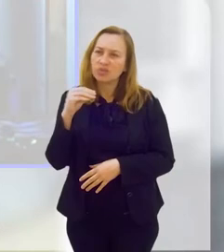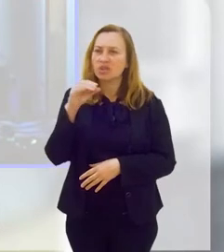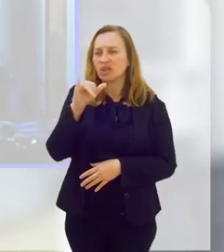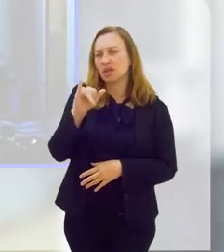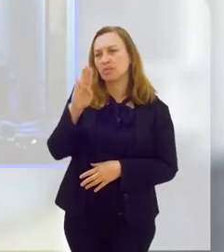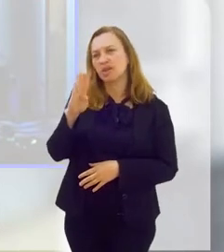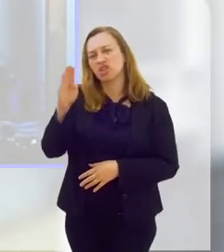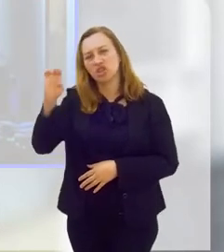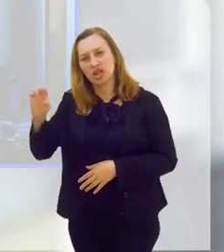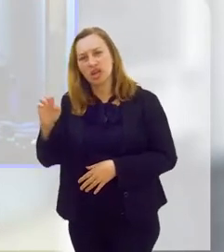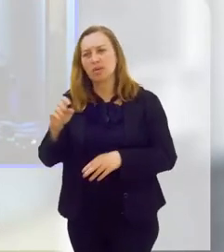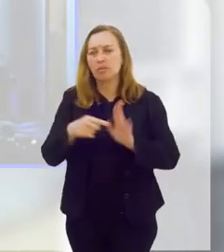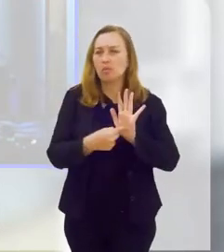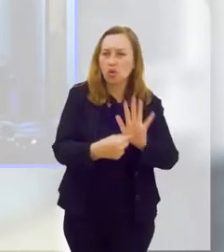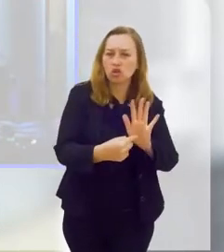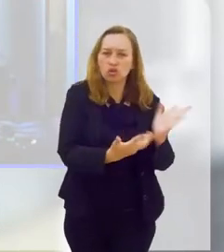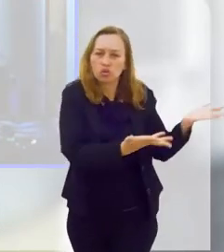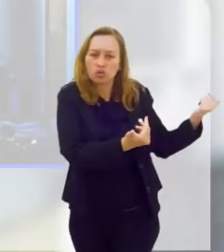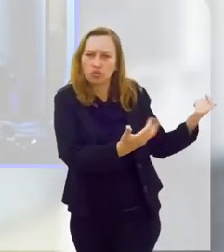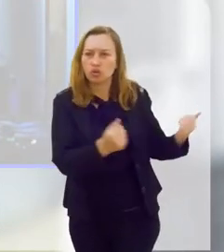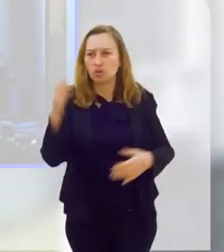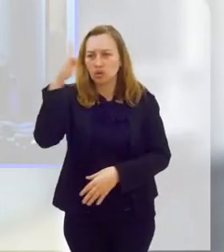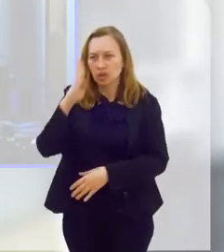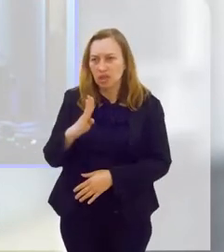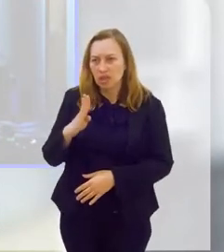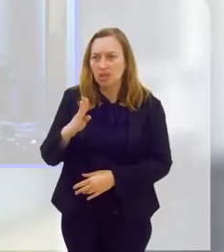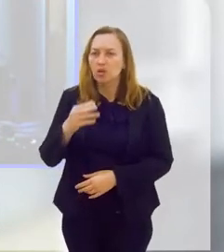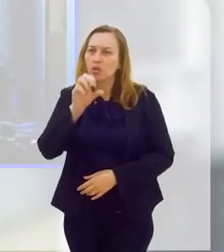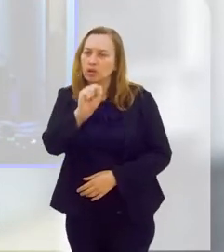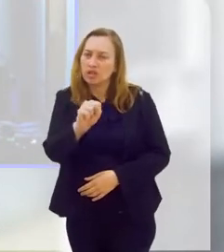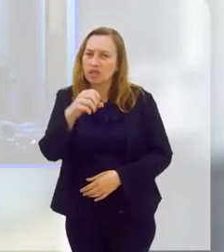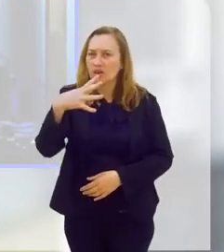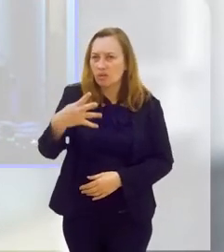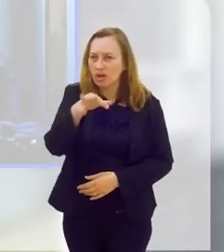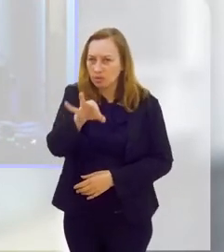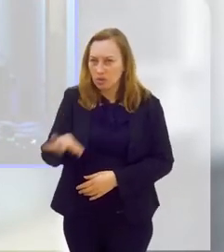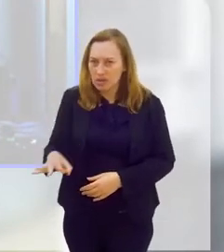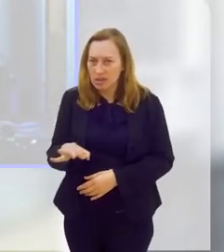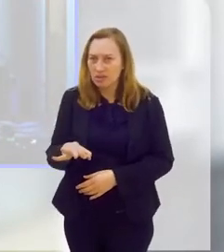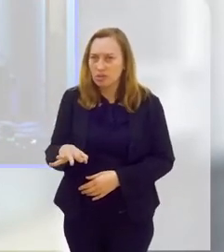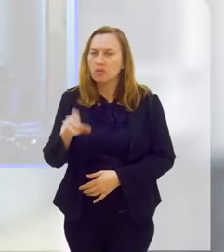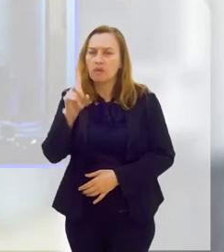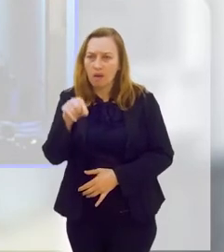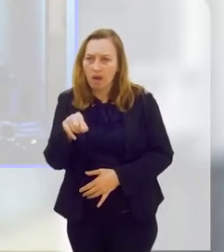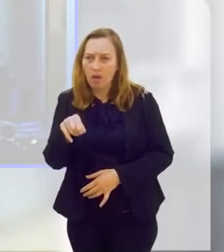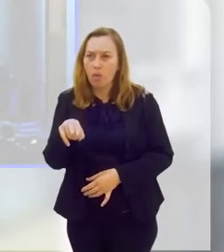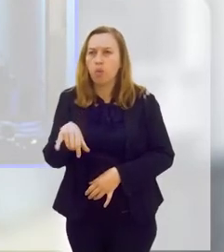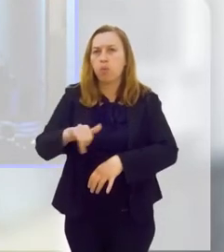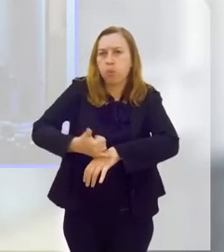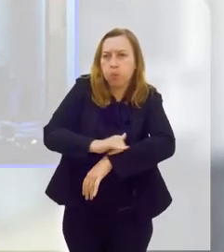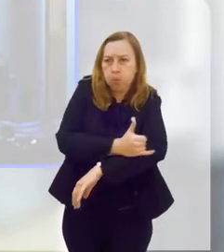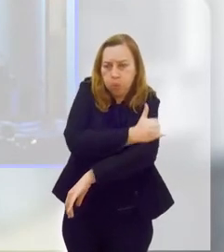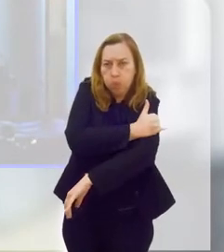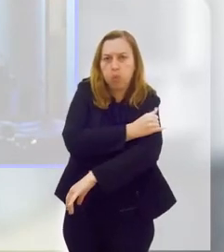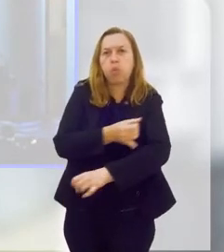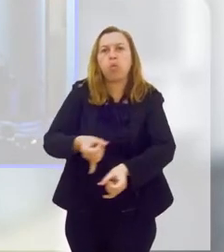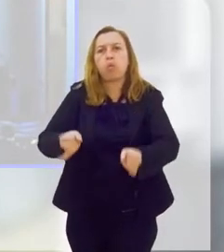Estudos do IBGE mostram que a juventude brasileira, né? 84% são considerados